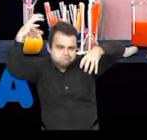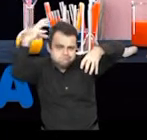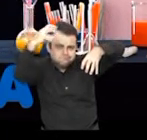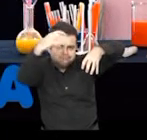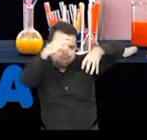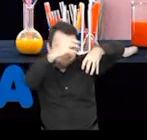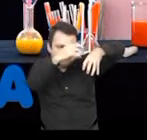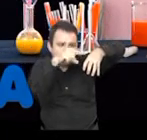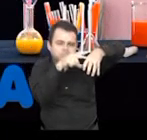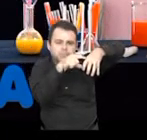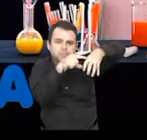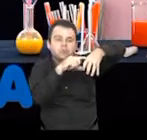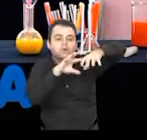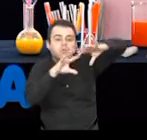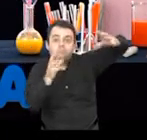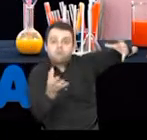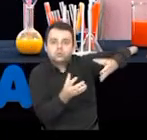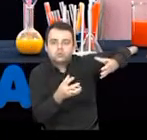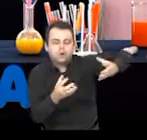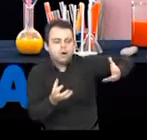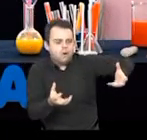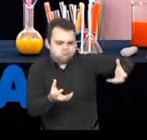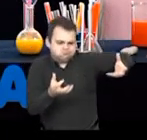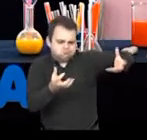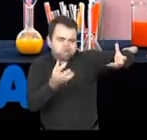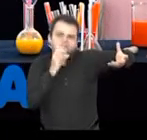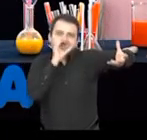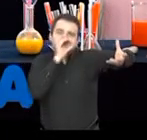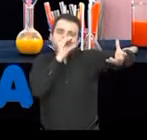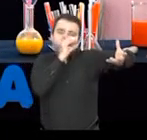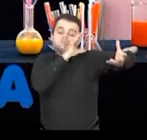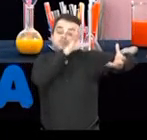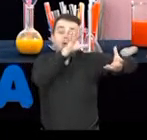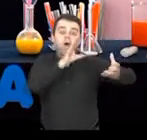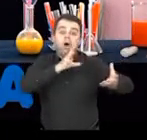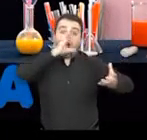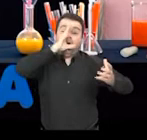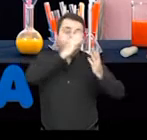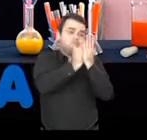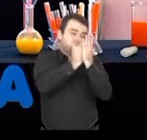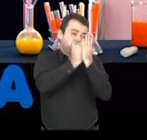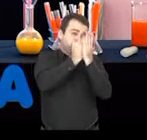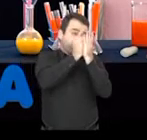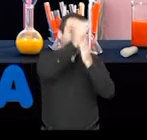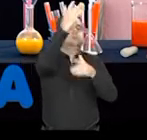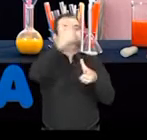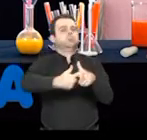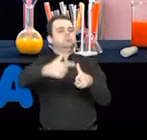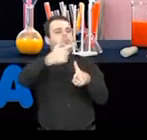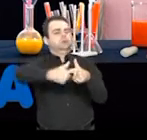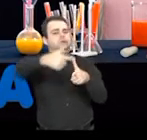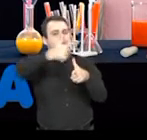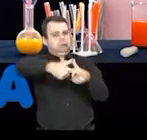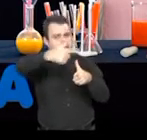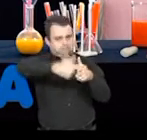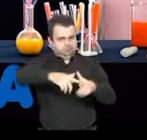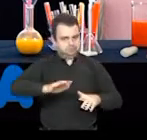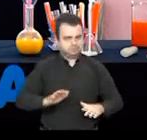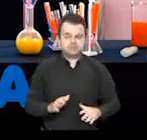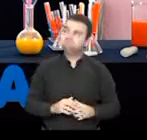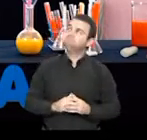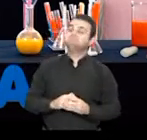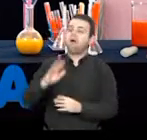eles vão provocar esse aquecimento. Mas o problema é quando isso passa do limite. Por quê? Nós temos um